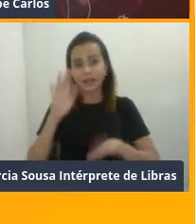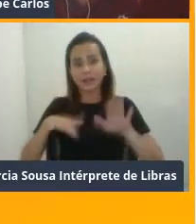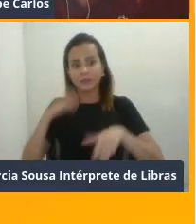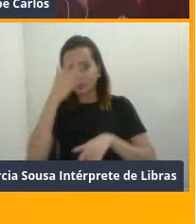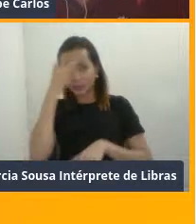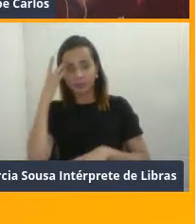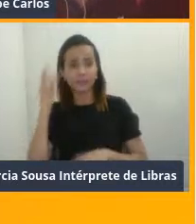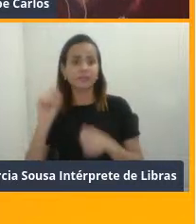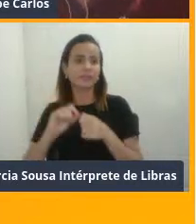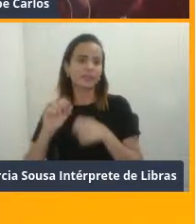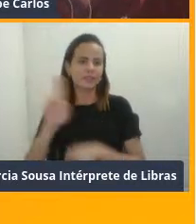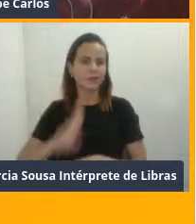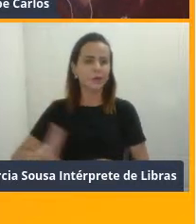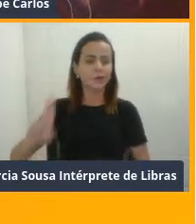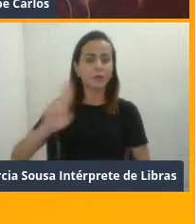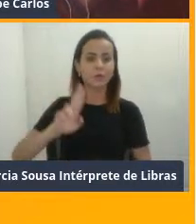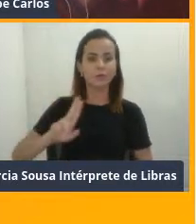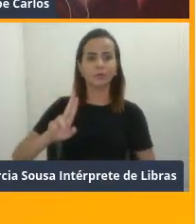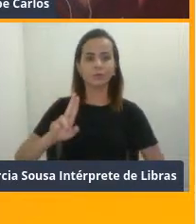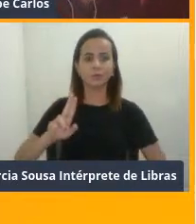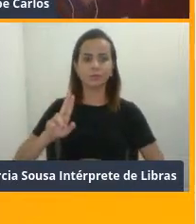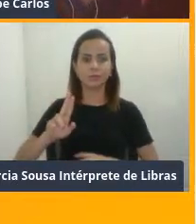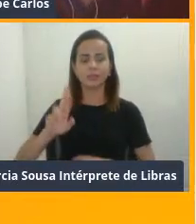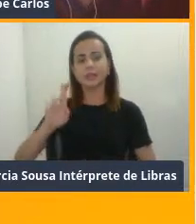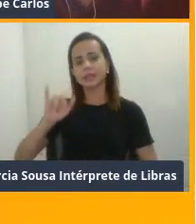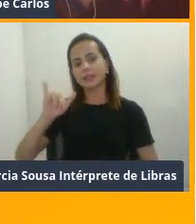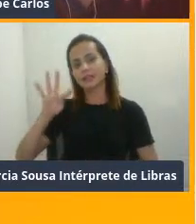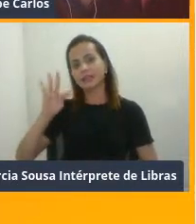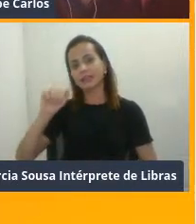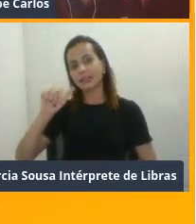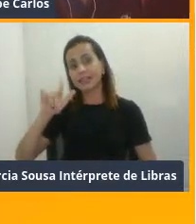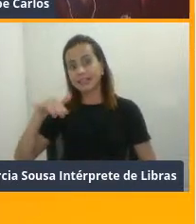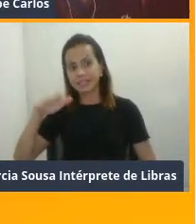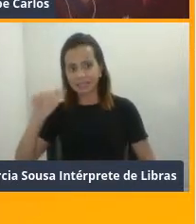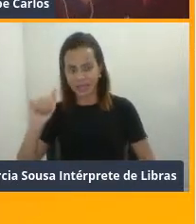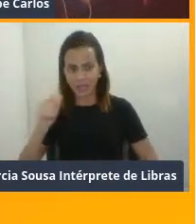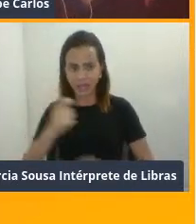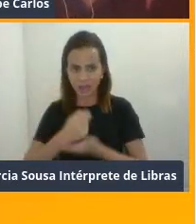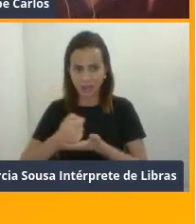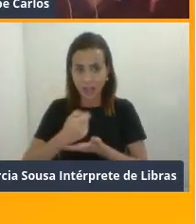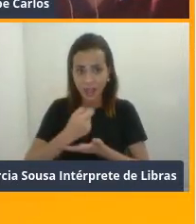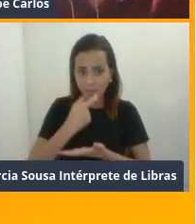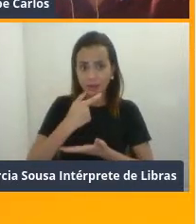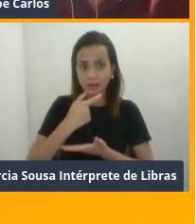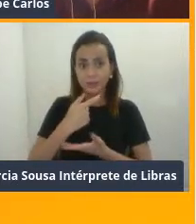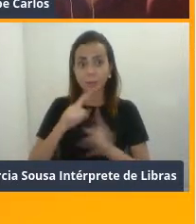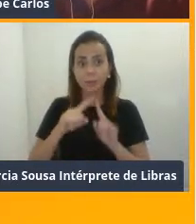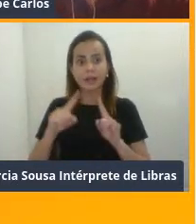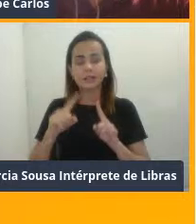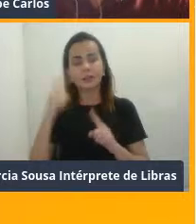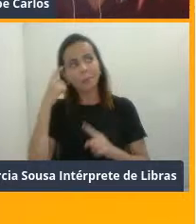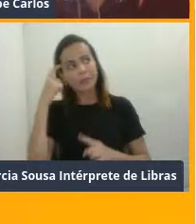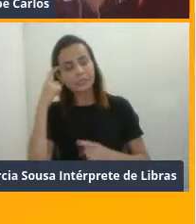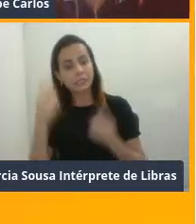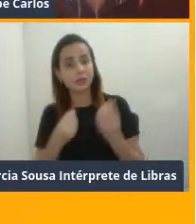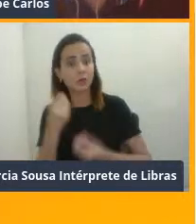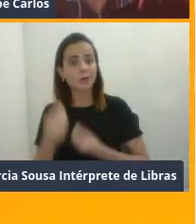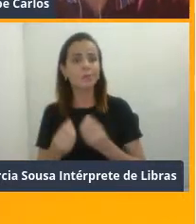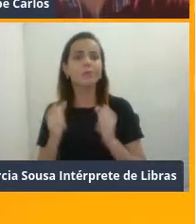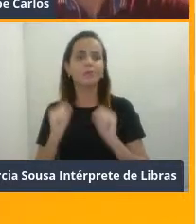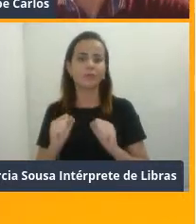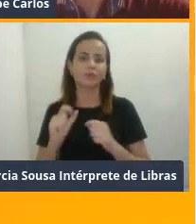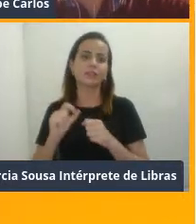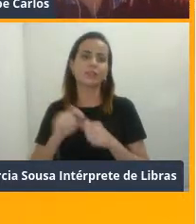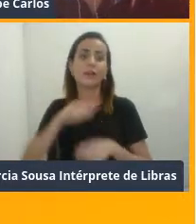faz uso da ritalina, mas sem levar em consideração os malefícios